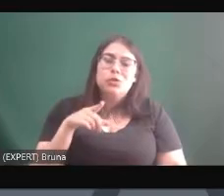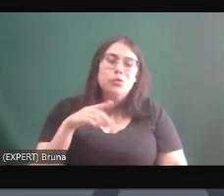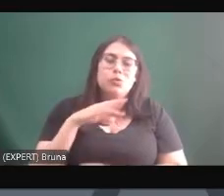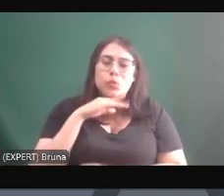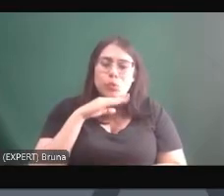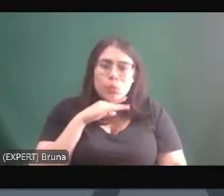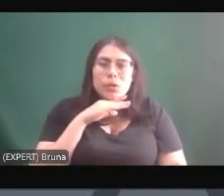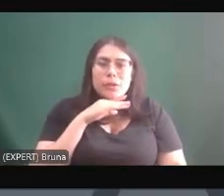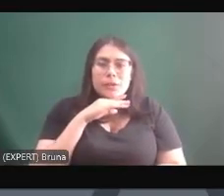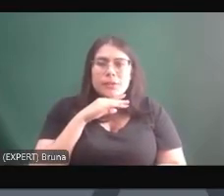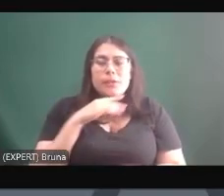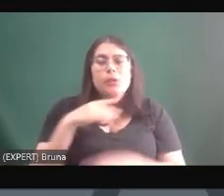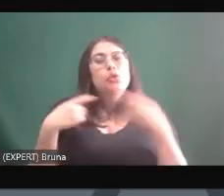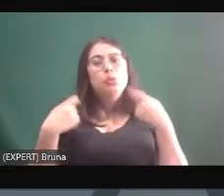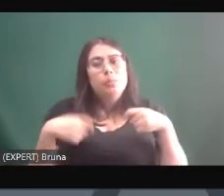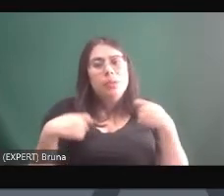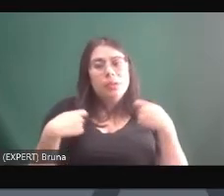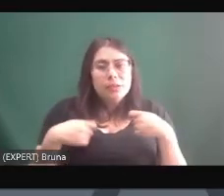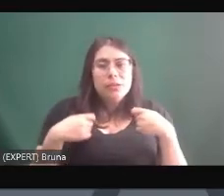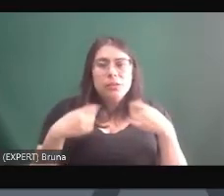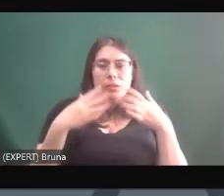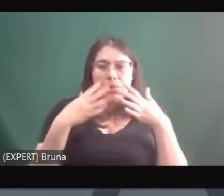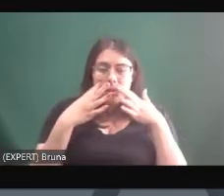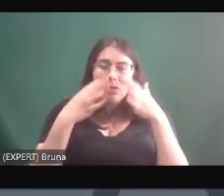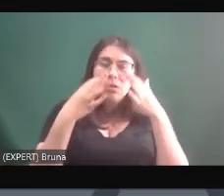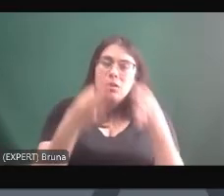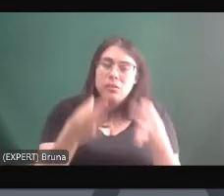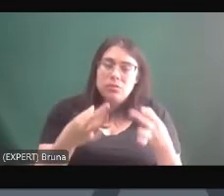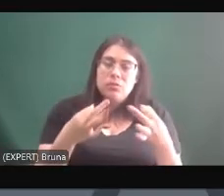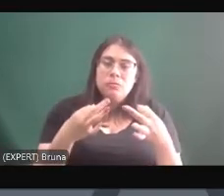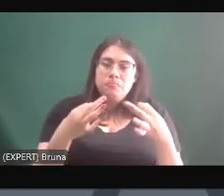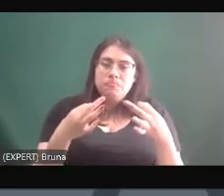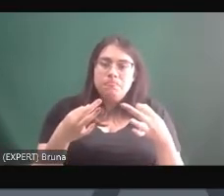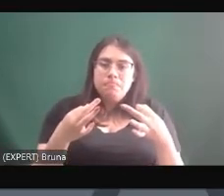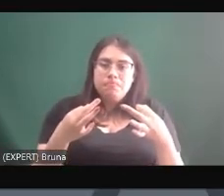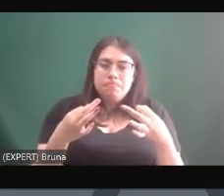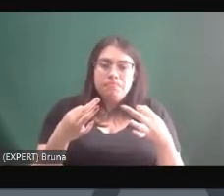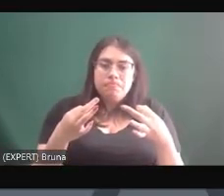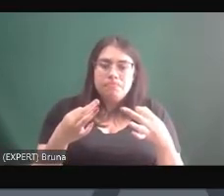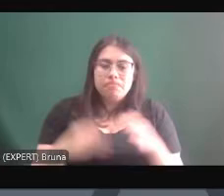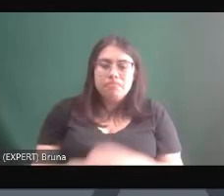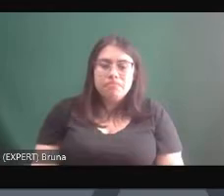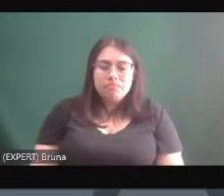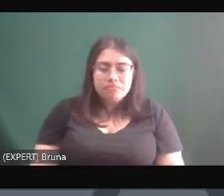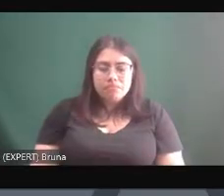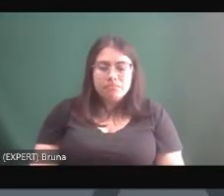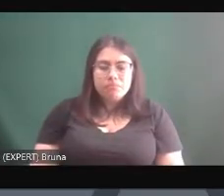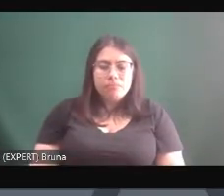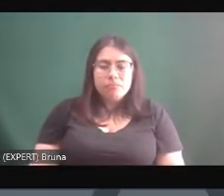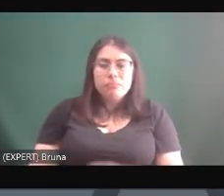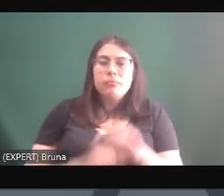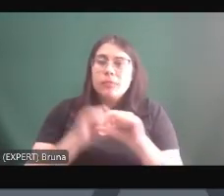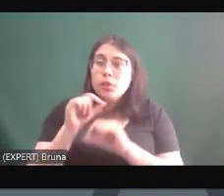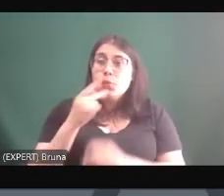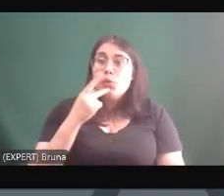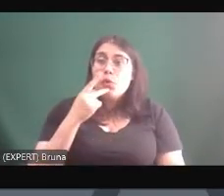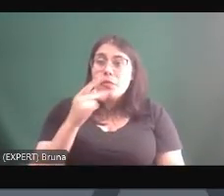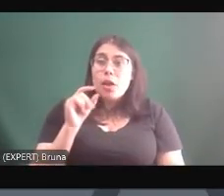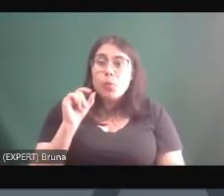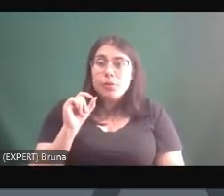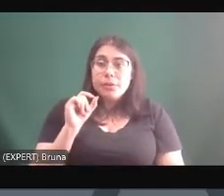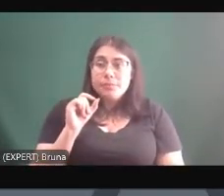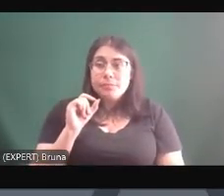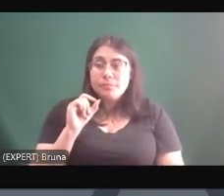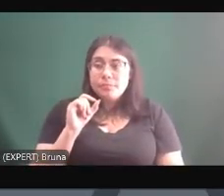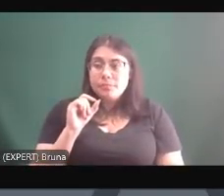e a gente precisa levar isso em consideração então o que eu falo é que há